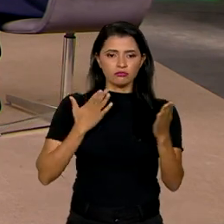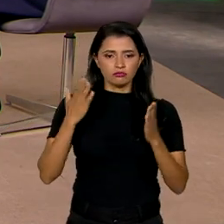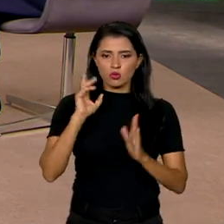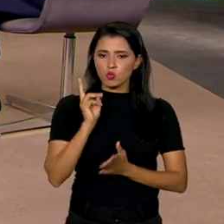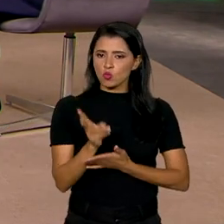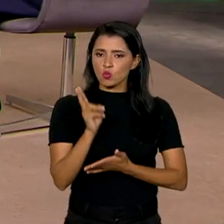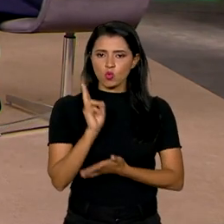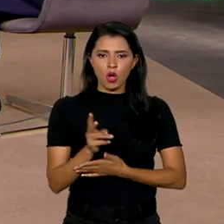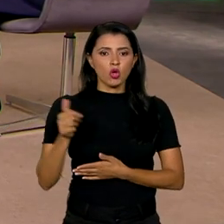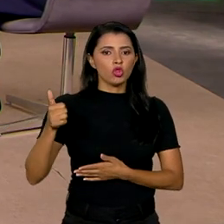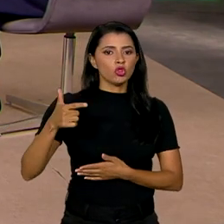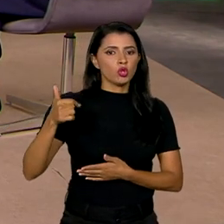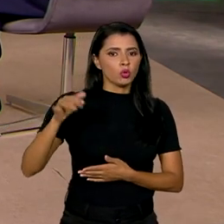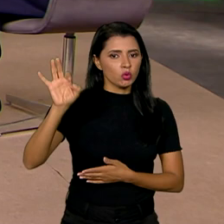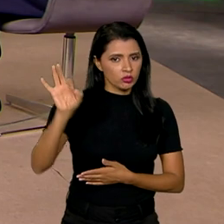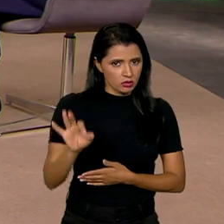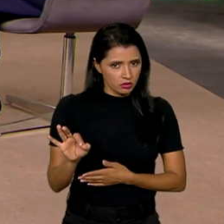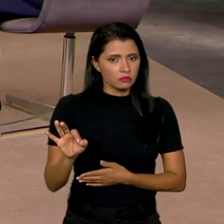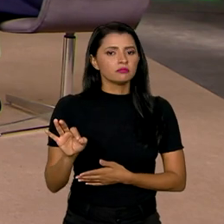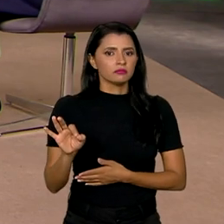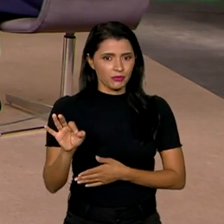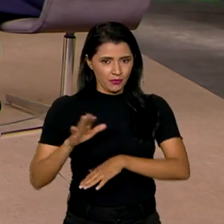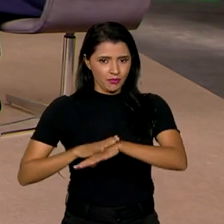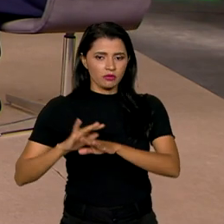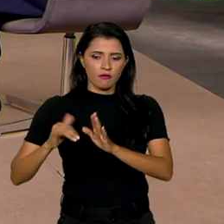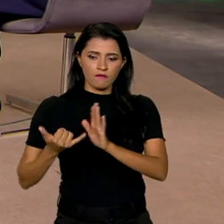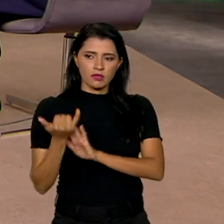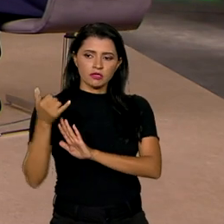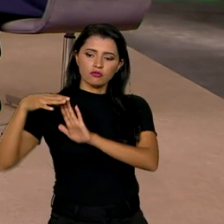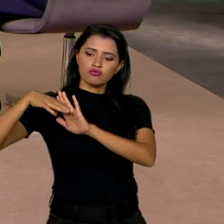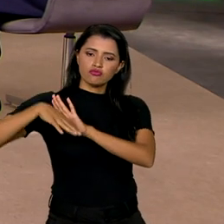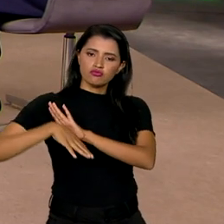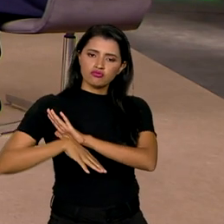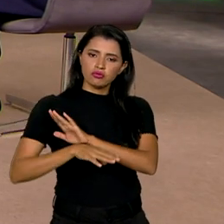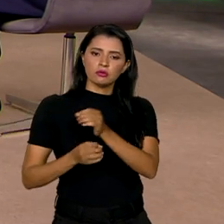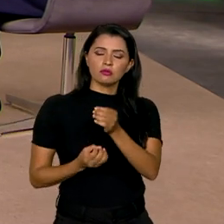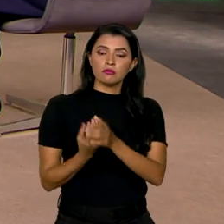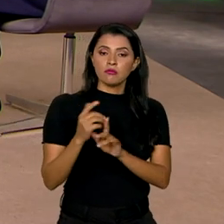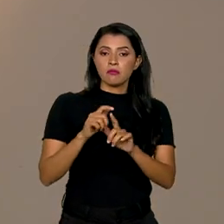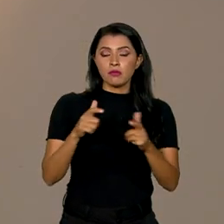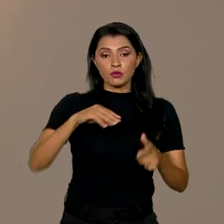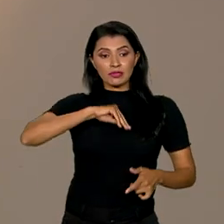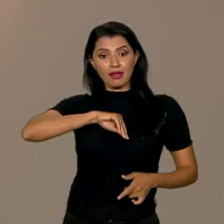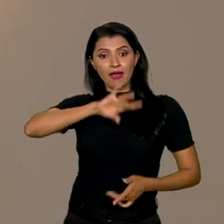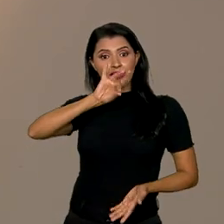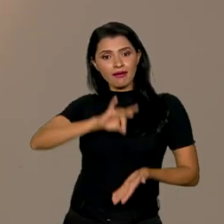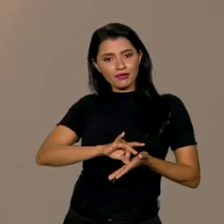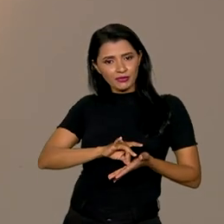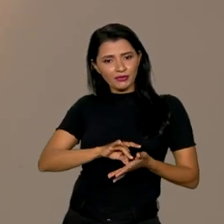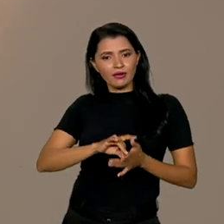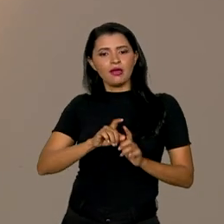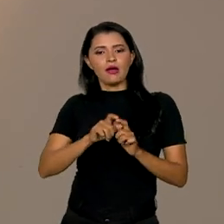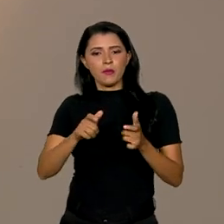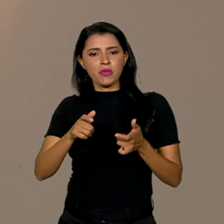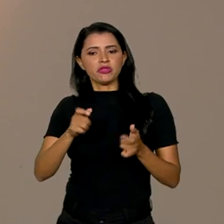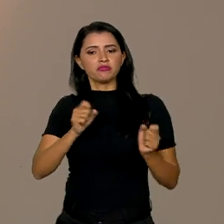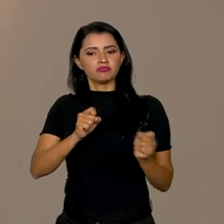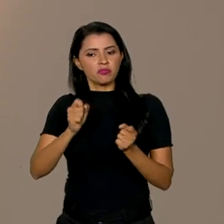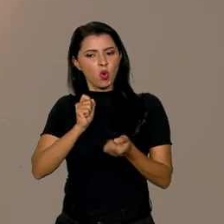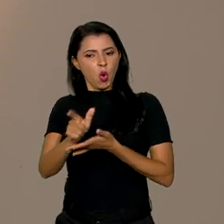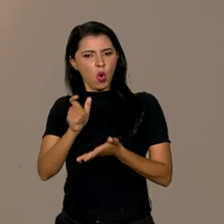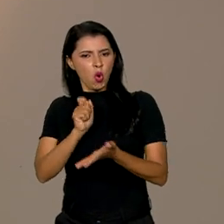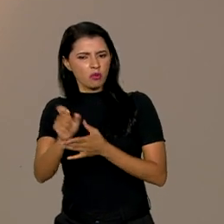dando 12%. Então, quando a inflação cai, isso gera um aumento do salário real, aumenta o poder de compra